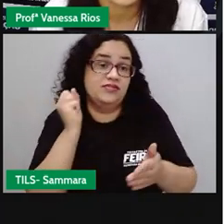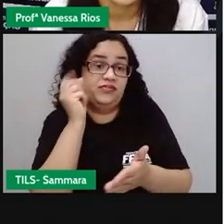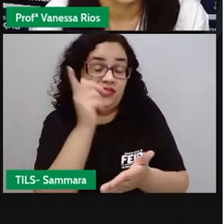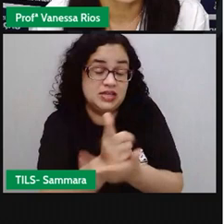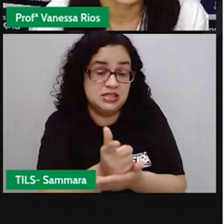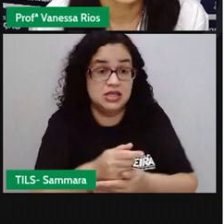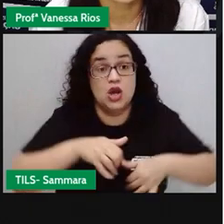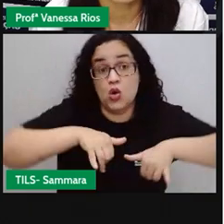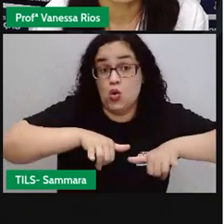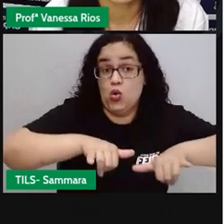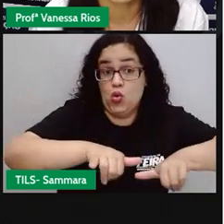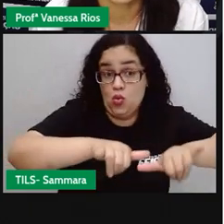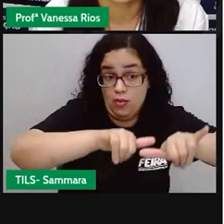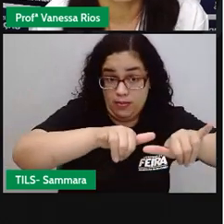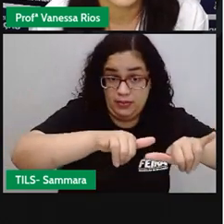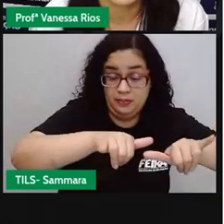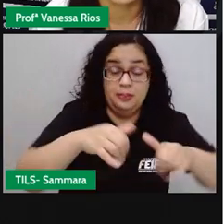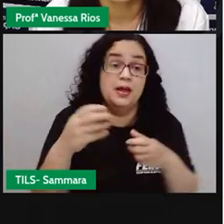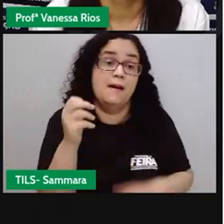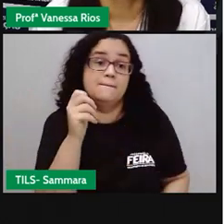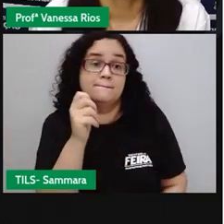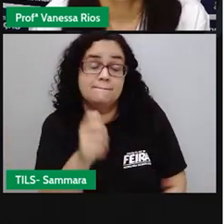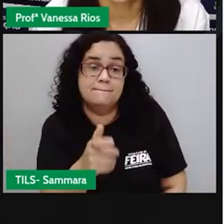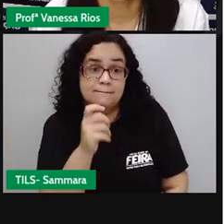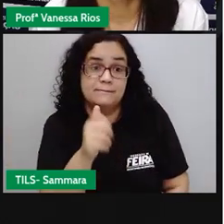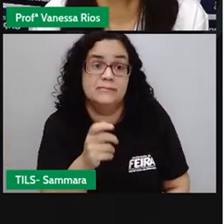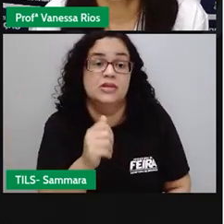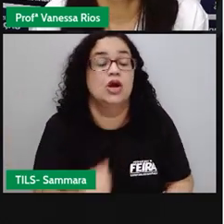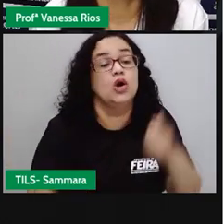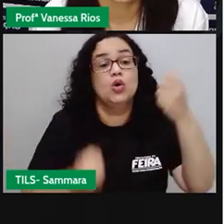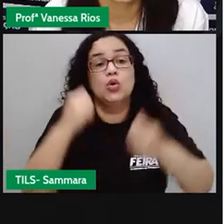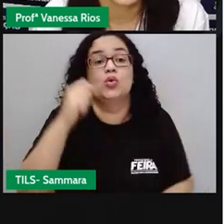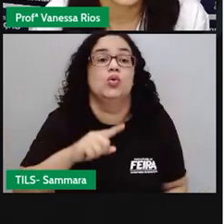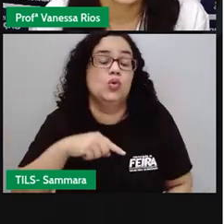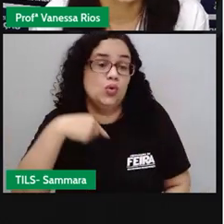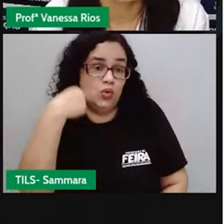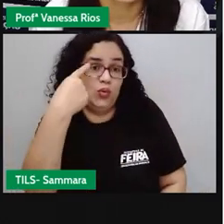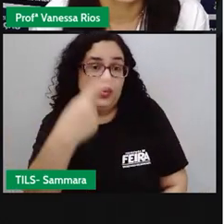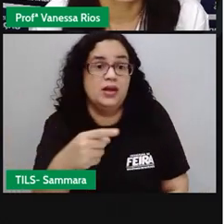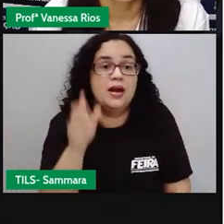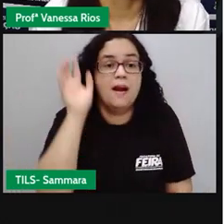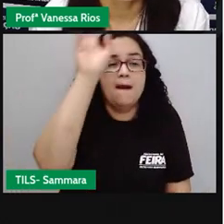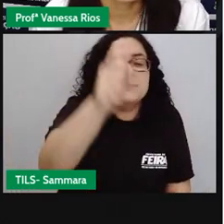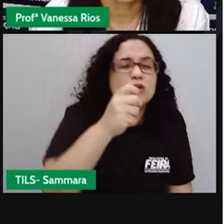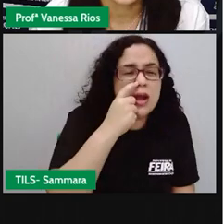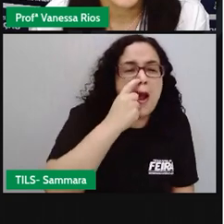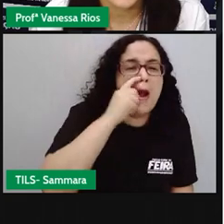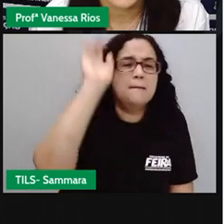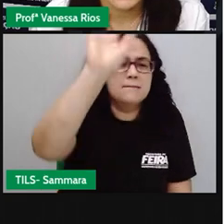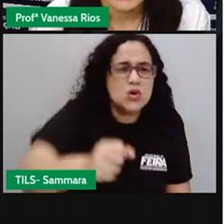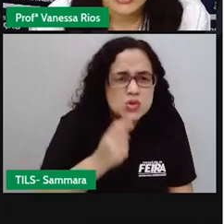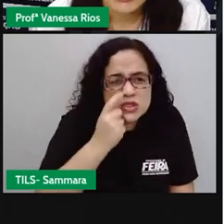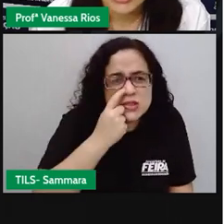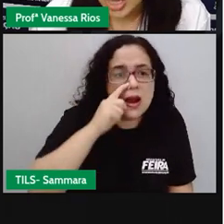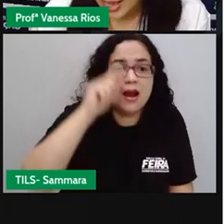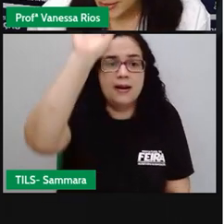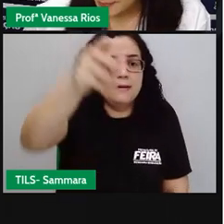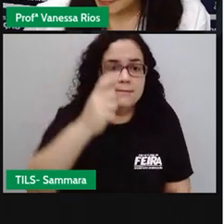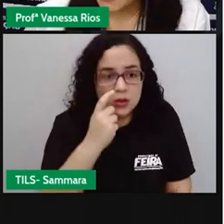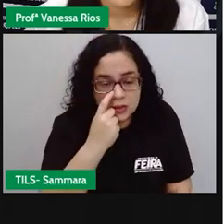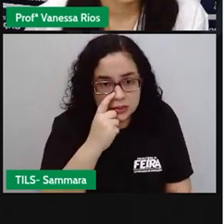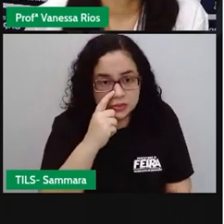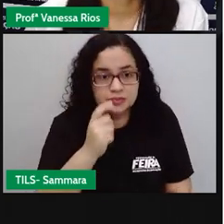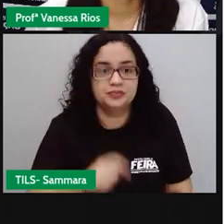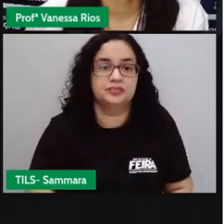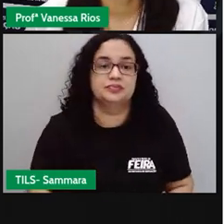compras, no pequeno armazenho ali perto, corríamos atrás dela gritando, Bruxa! Bruxa!